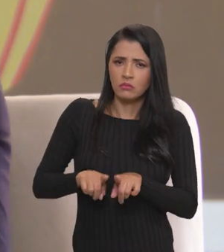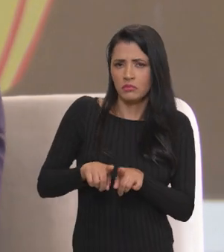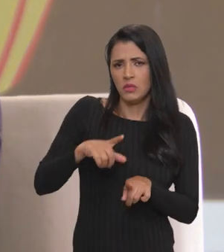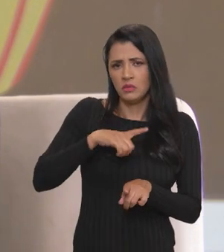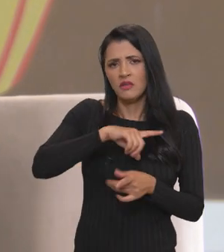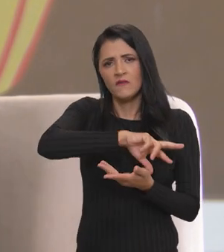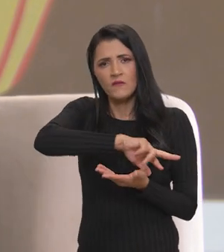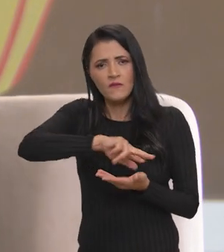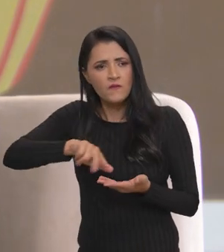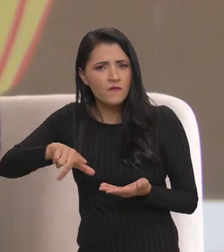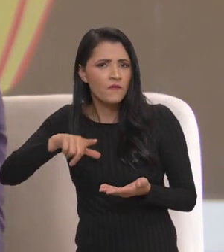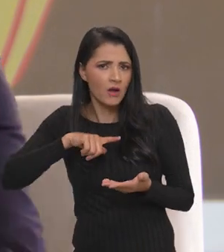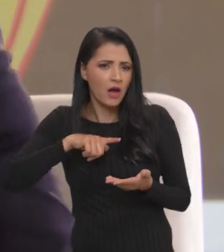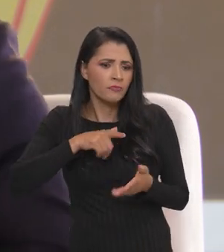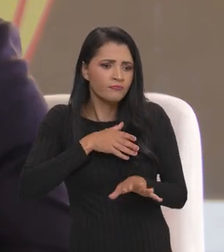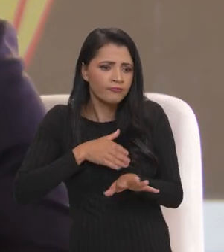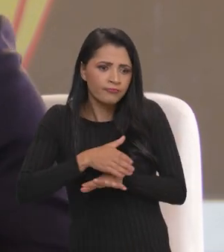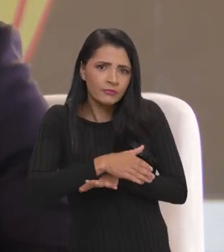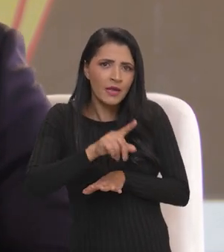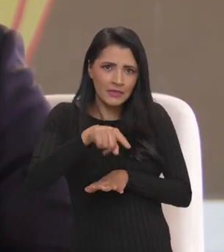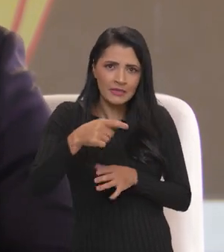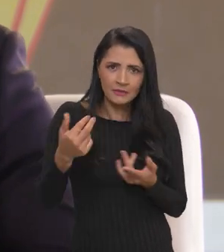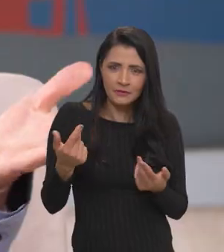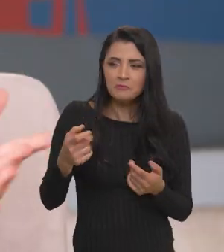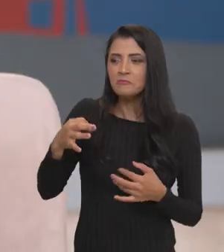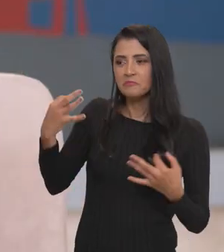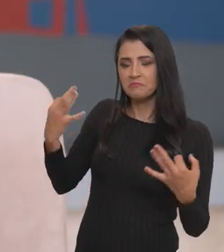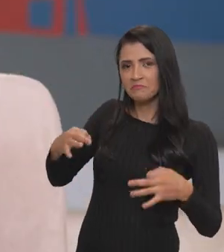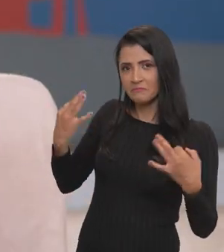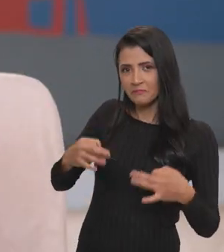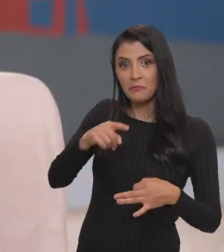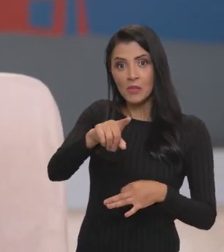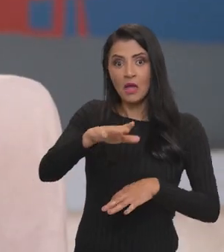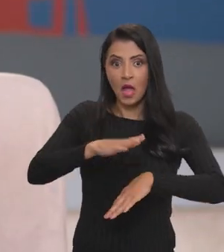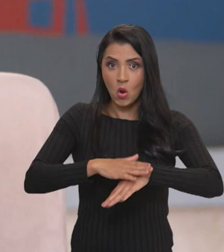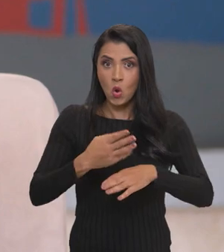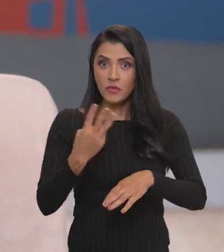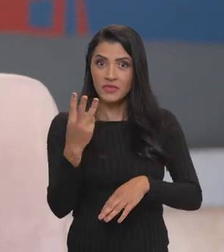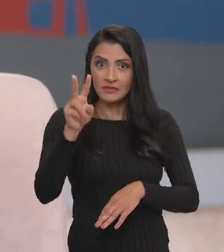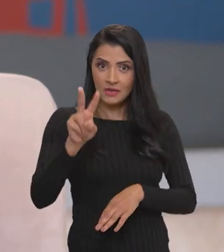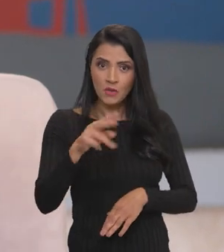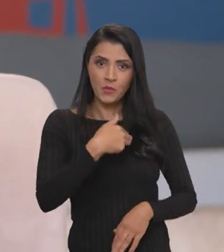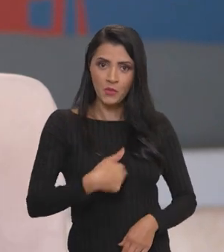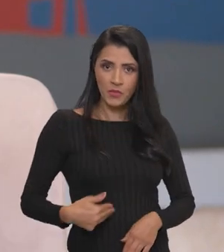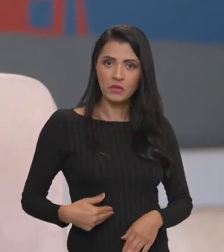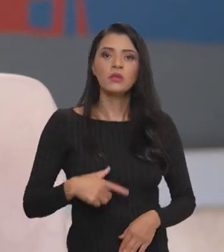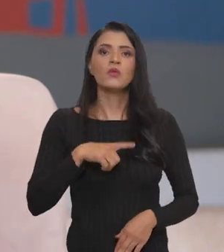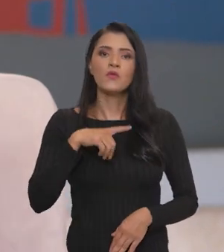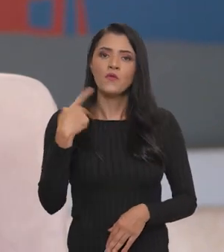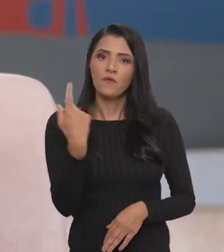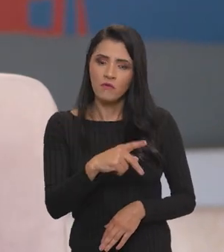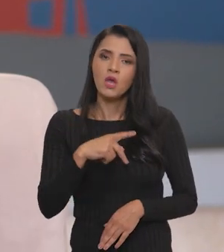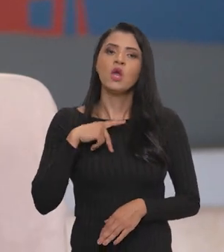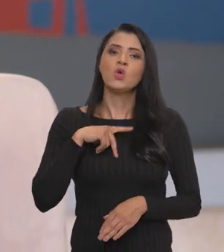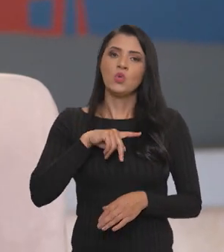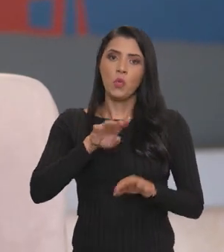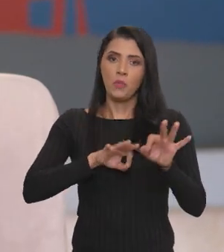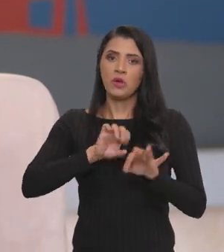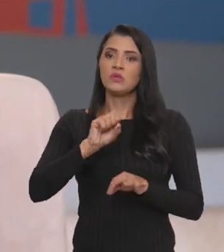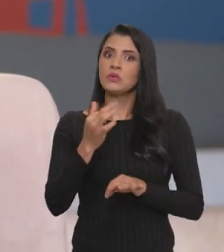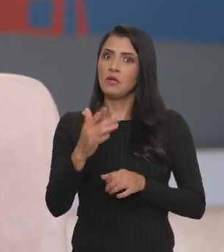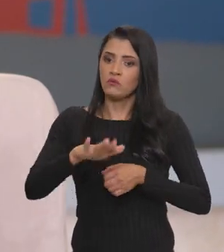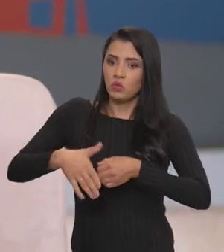governo também tem vários direcionamentos nesse sentido. Perfeito. Então, nesse terceiro mandato, o plano safra vem com a marca da